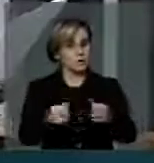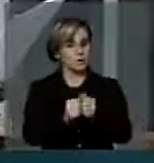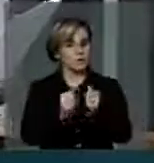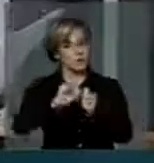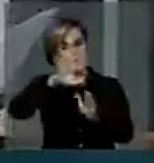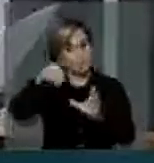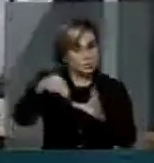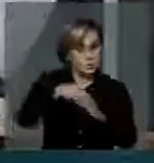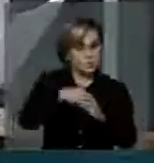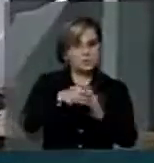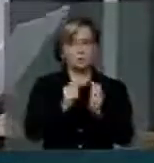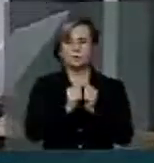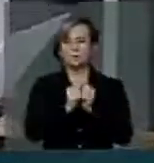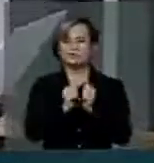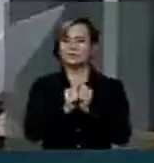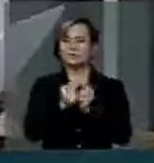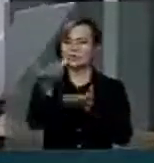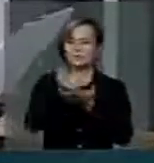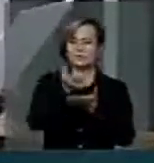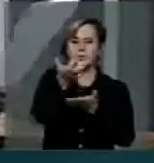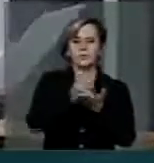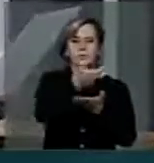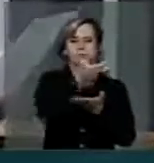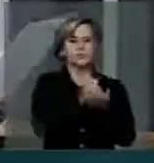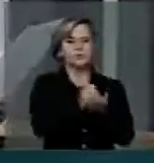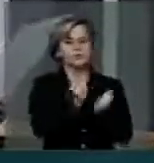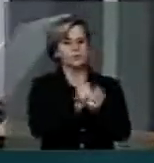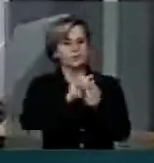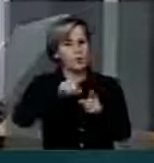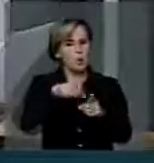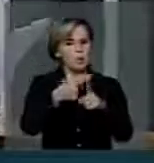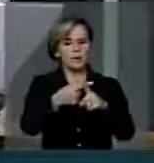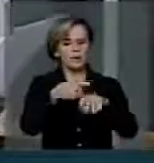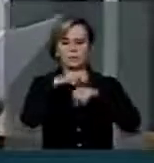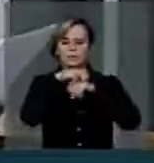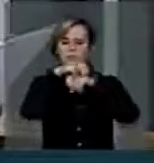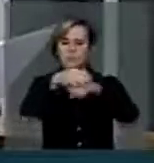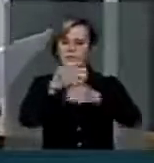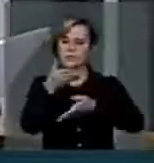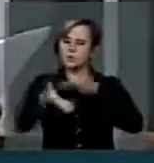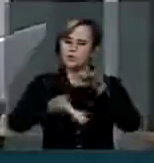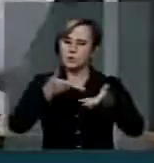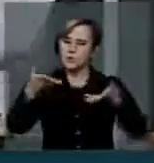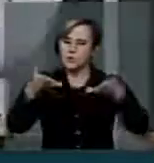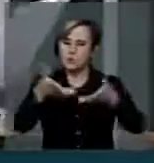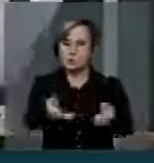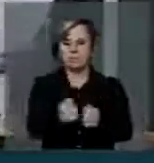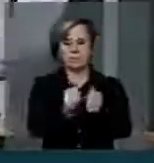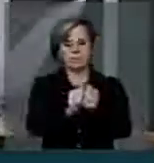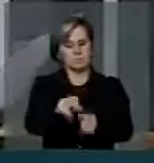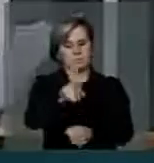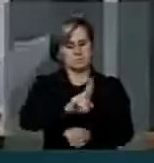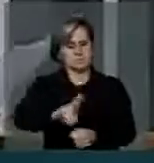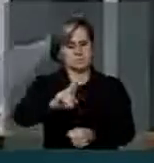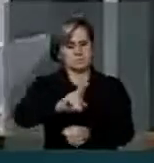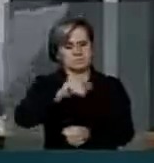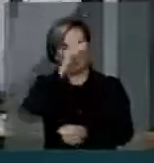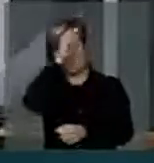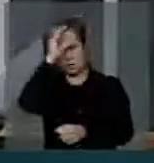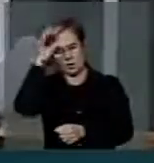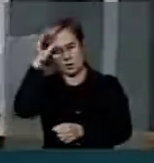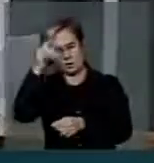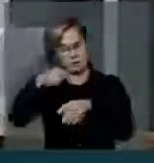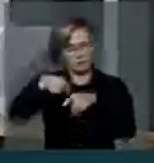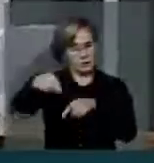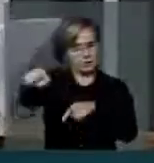agregaria à arrecadação algo a mais para participar da cobertura dos custos do